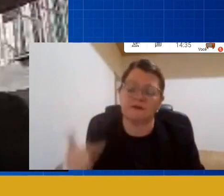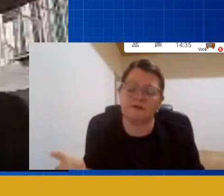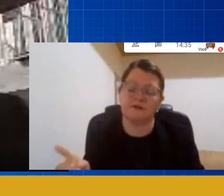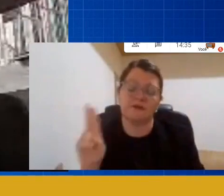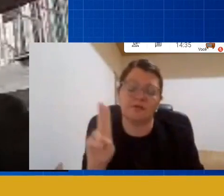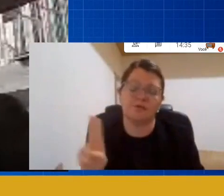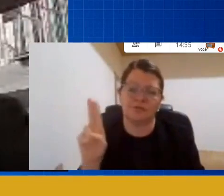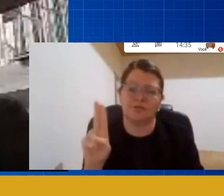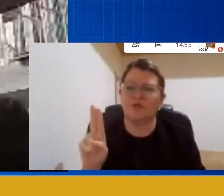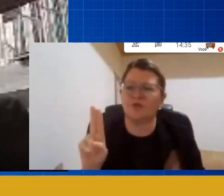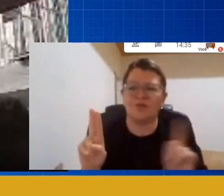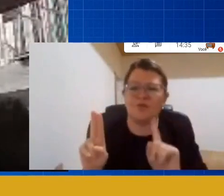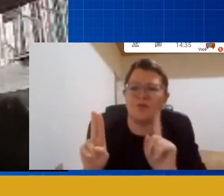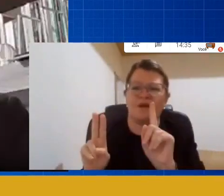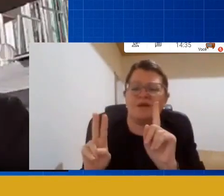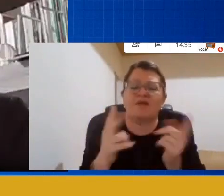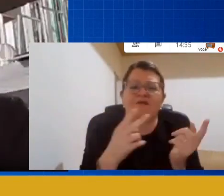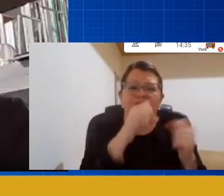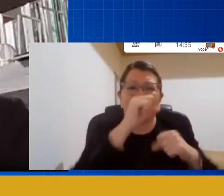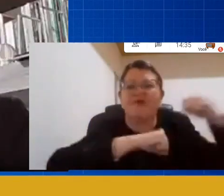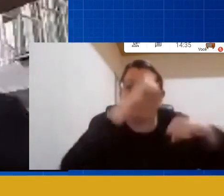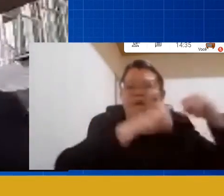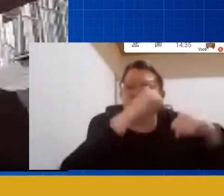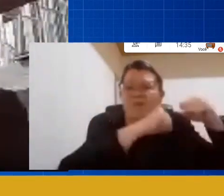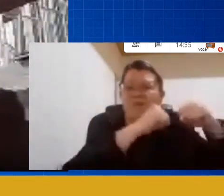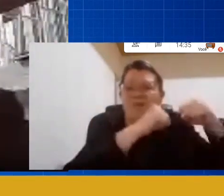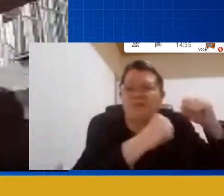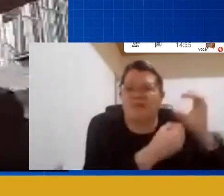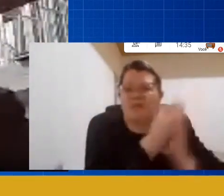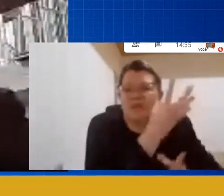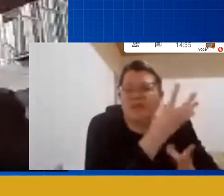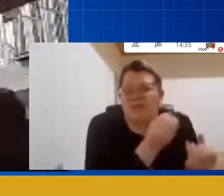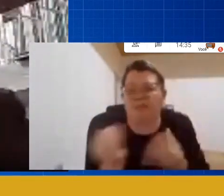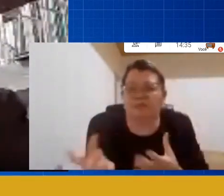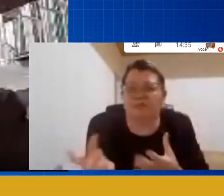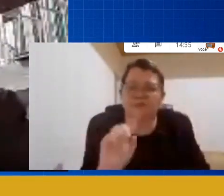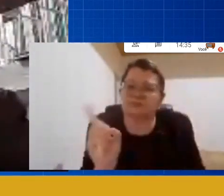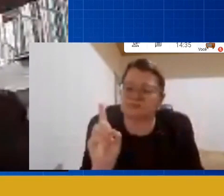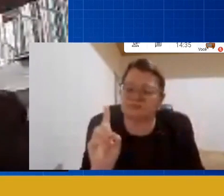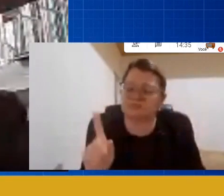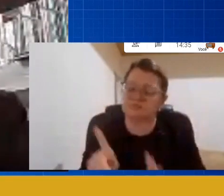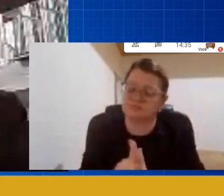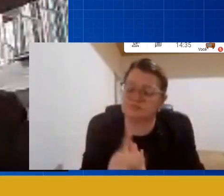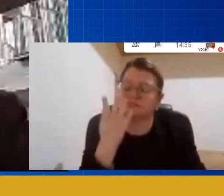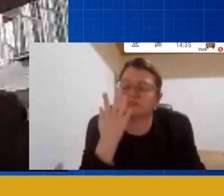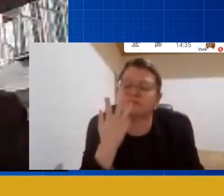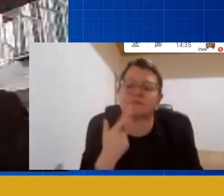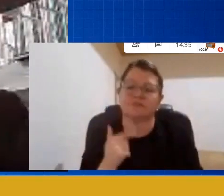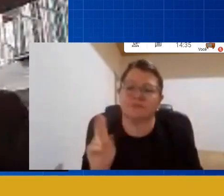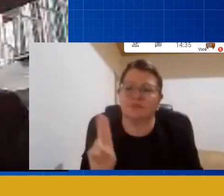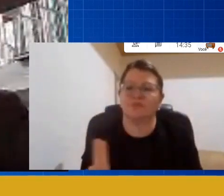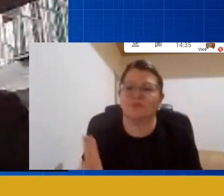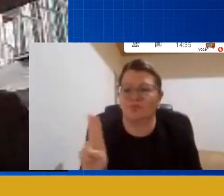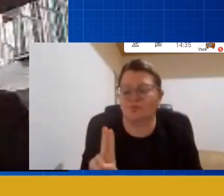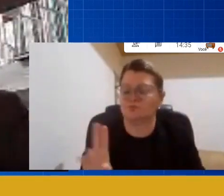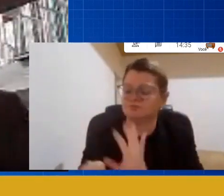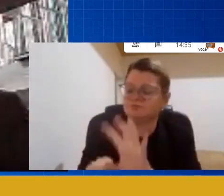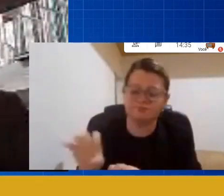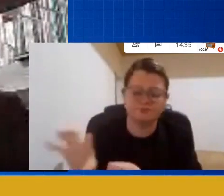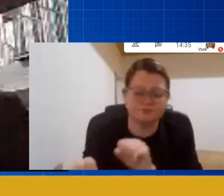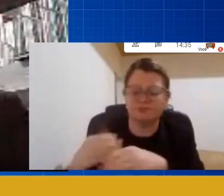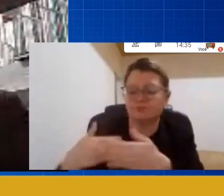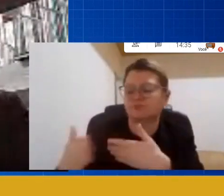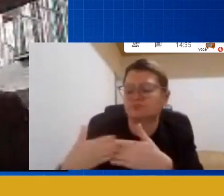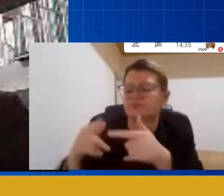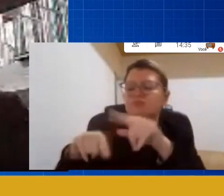então isso já facilita meio que a mim porque hoje quando a gente fala em brincar heurístico então se a mãe em